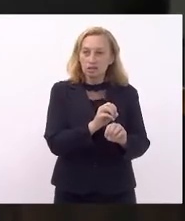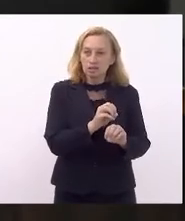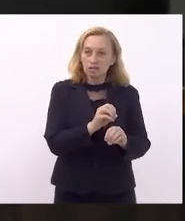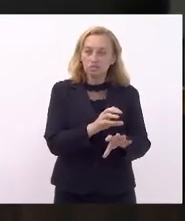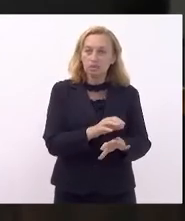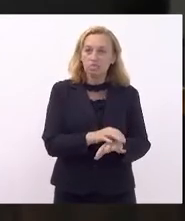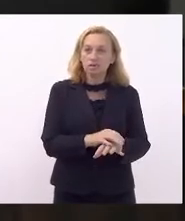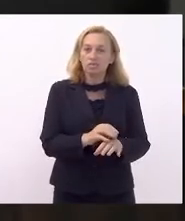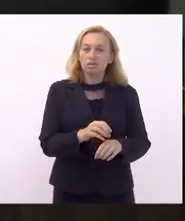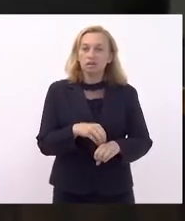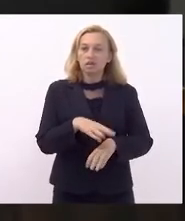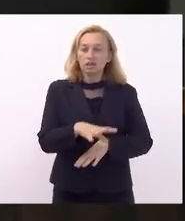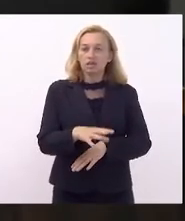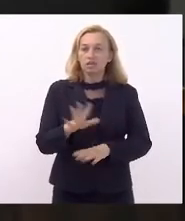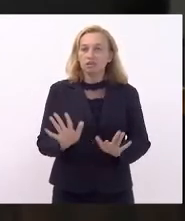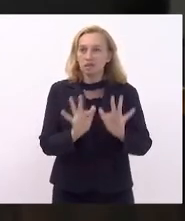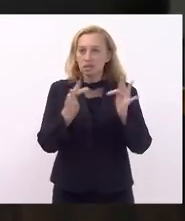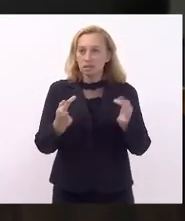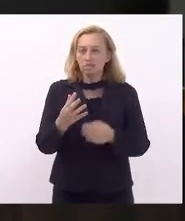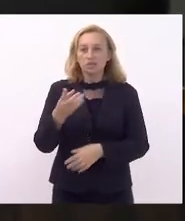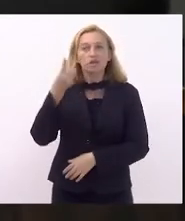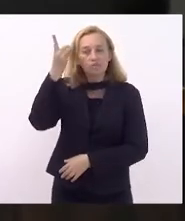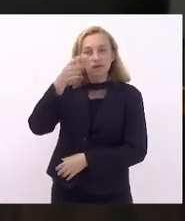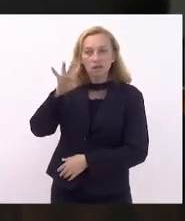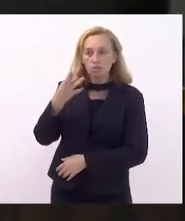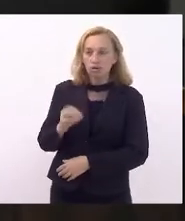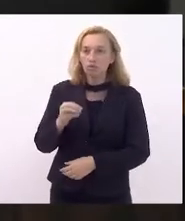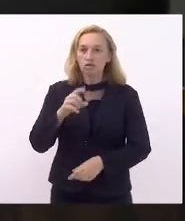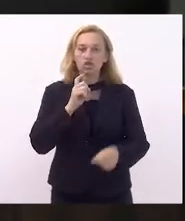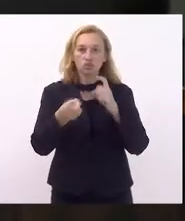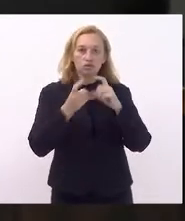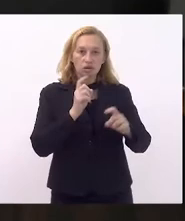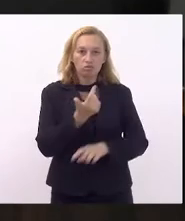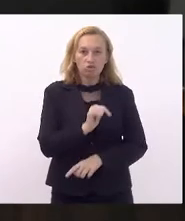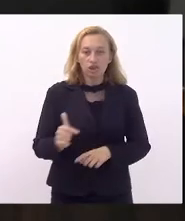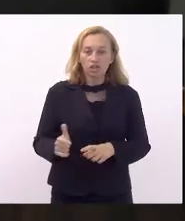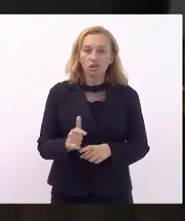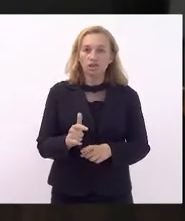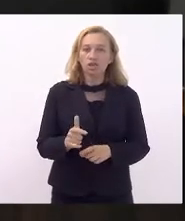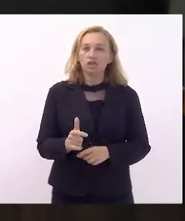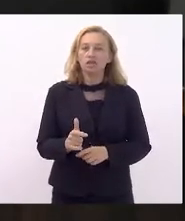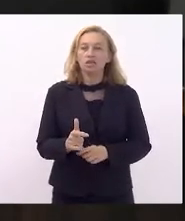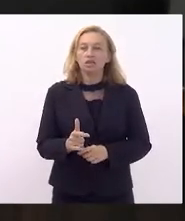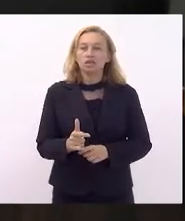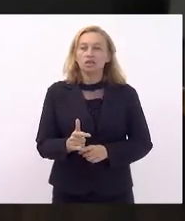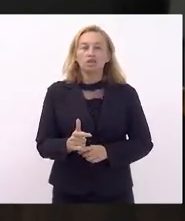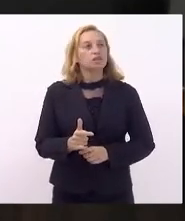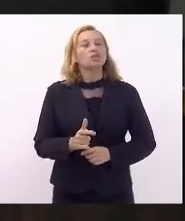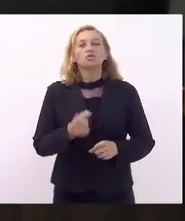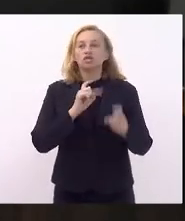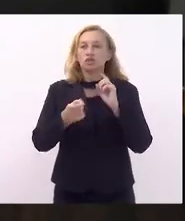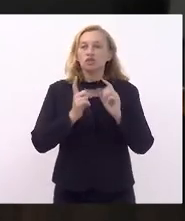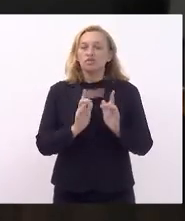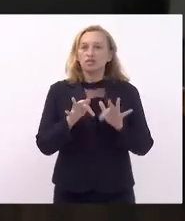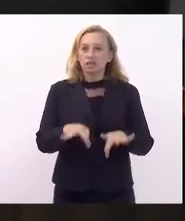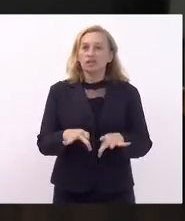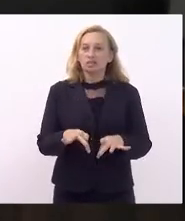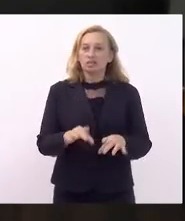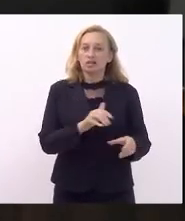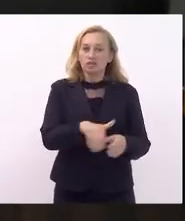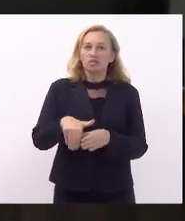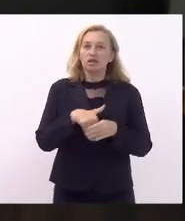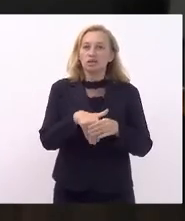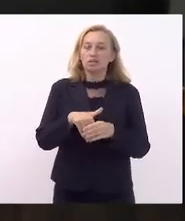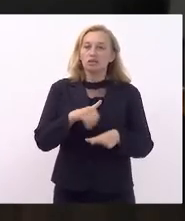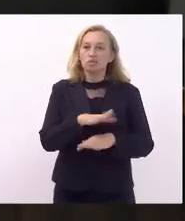simples. Deputado Bruno Dauari. Em discussão, não havendo quem queira discutir, encerrada a discussão, em